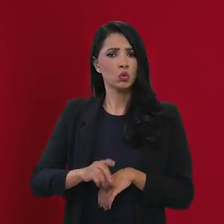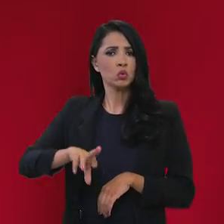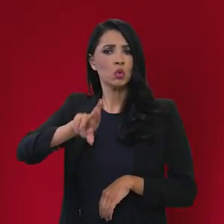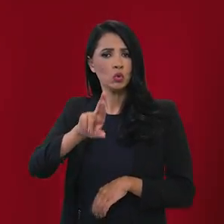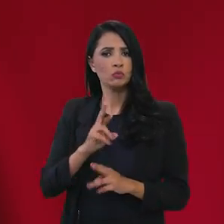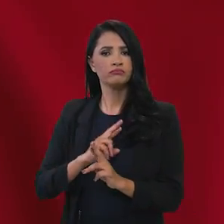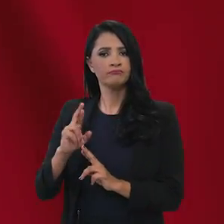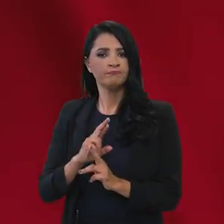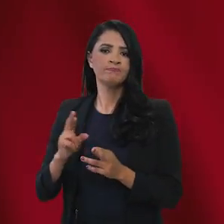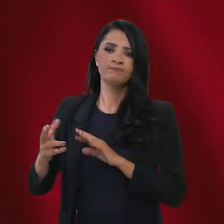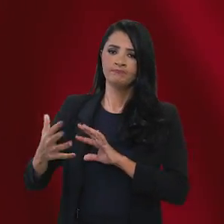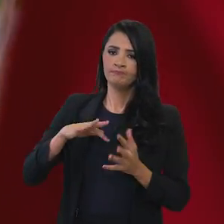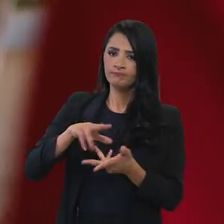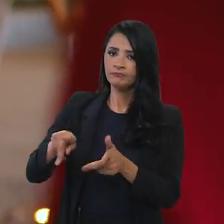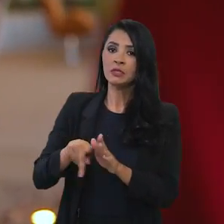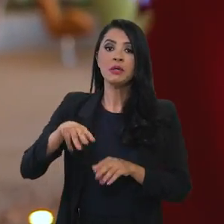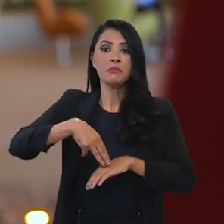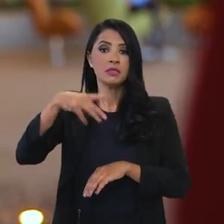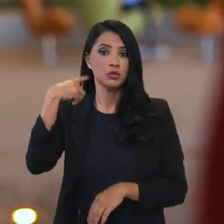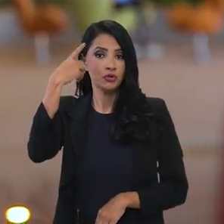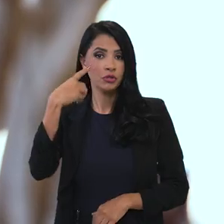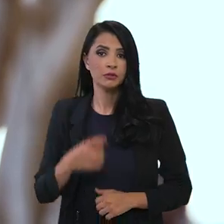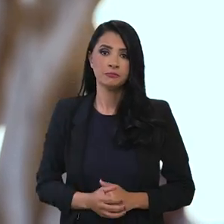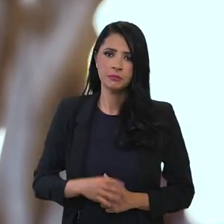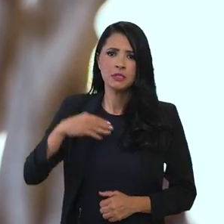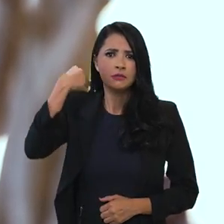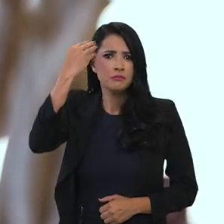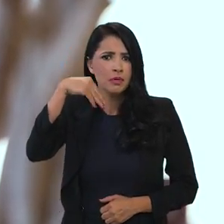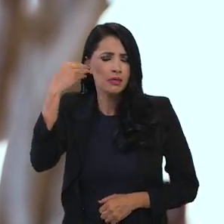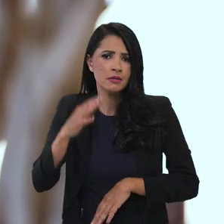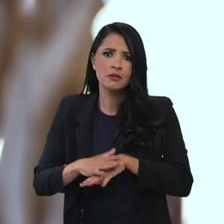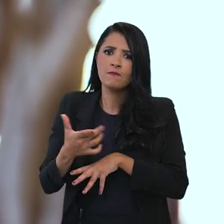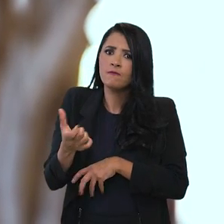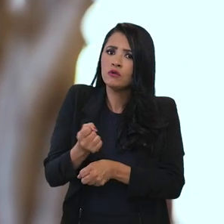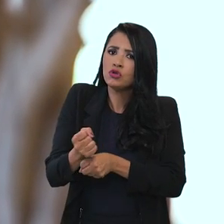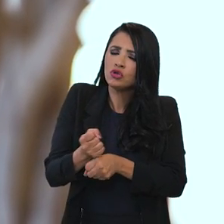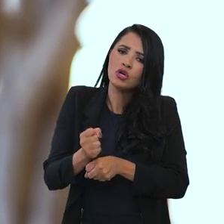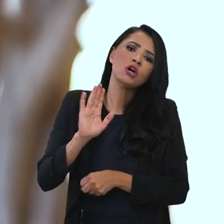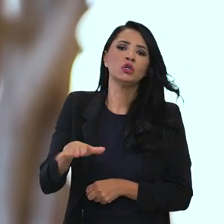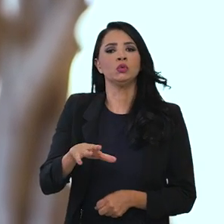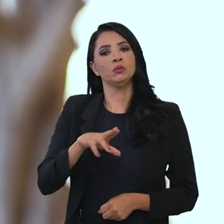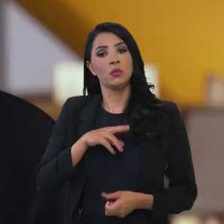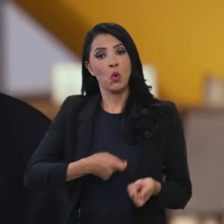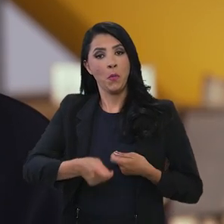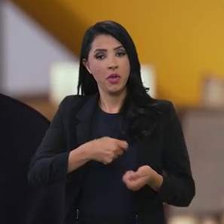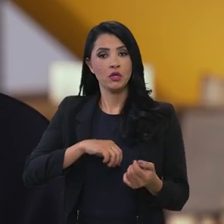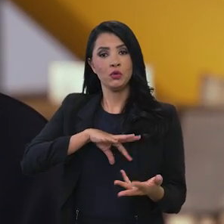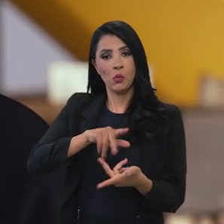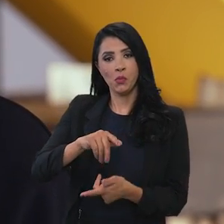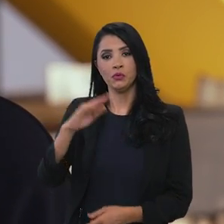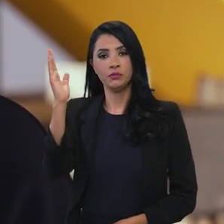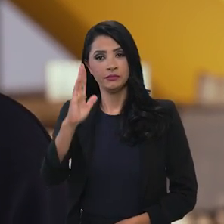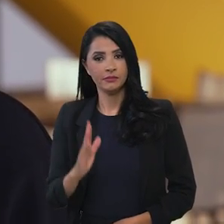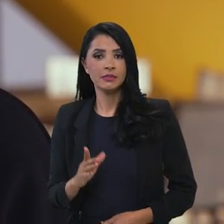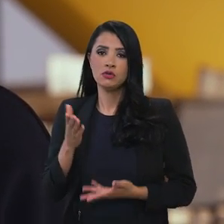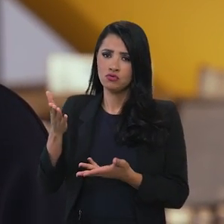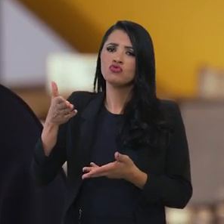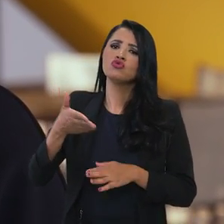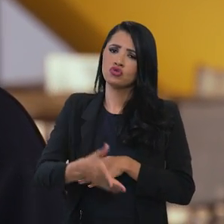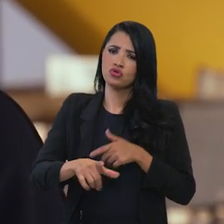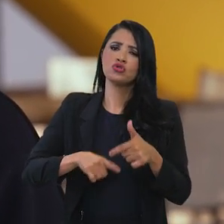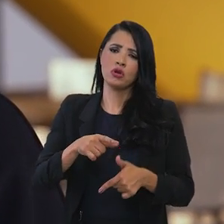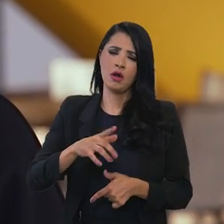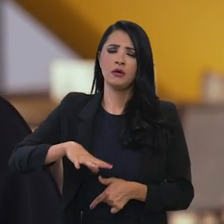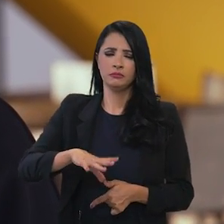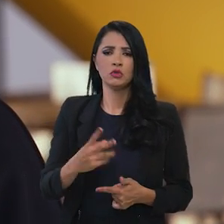relações internacionais e mestre em Direito. Com mais de 20 anos de experiência em comércio internacional, ela já atuou